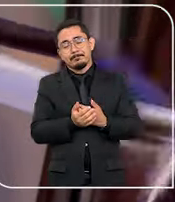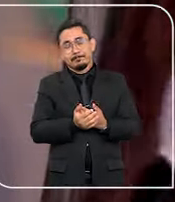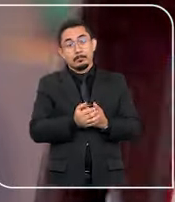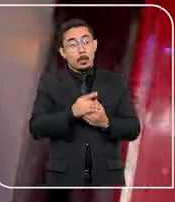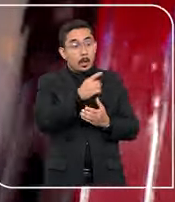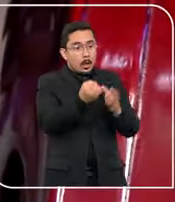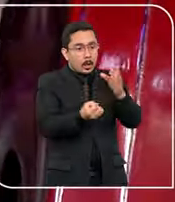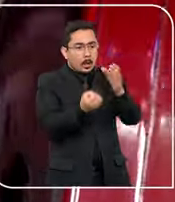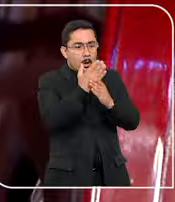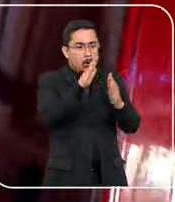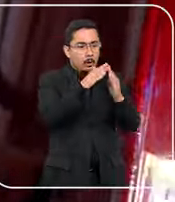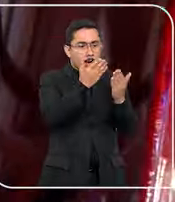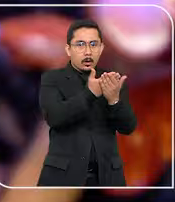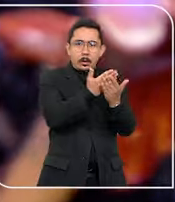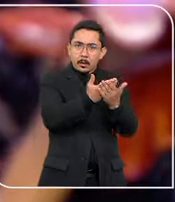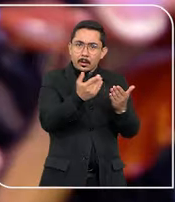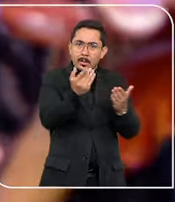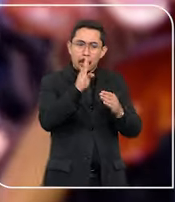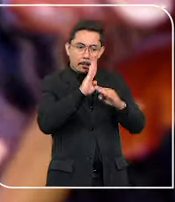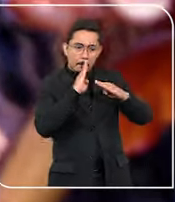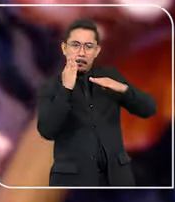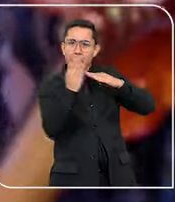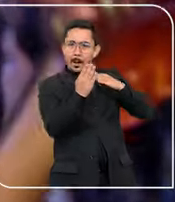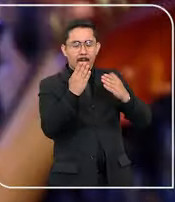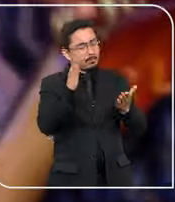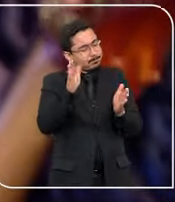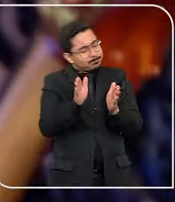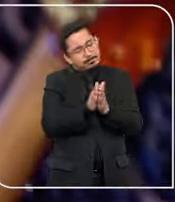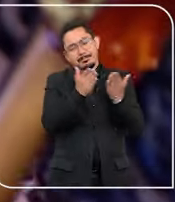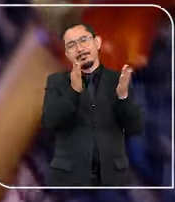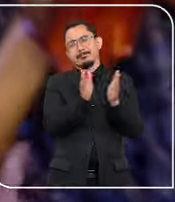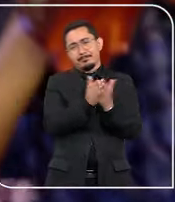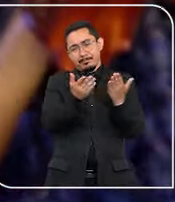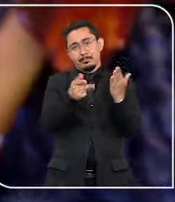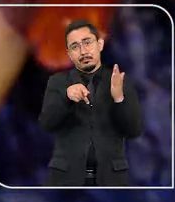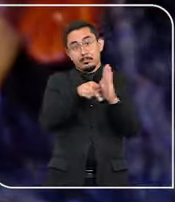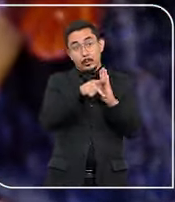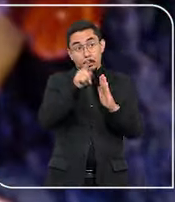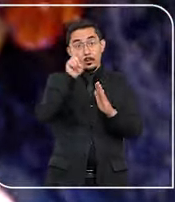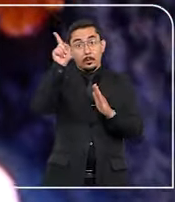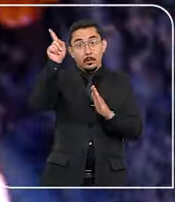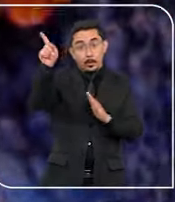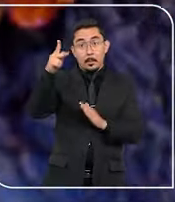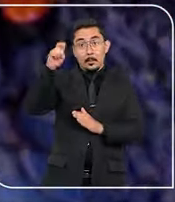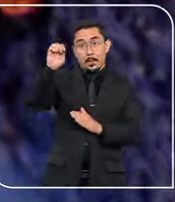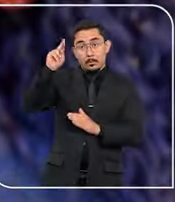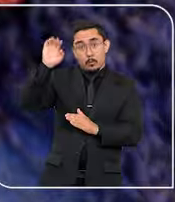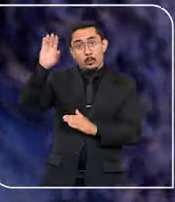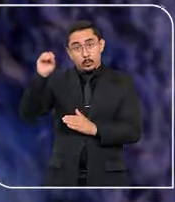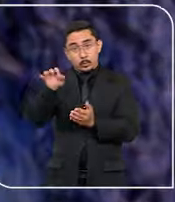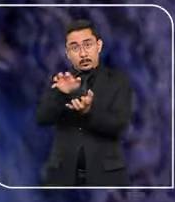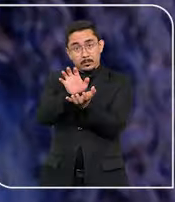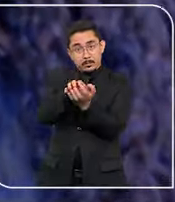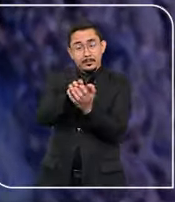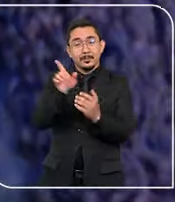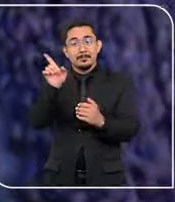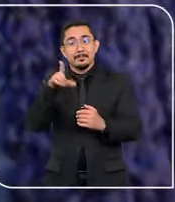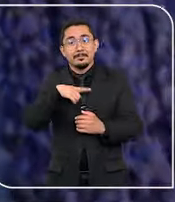criação de uma escola, um dos bairros mais pobres da capital pernambucana, tirando